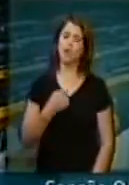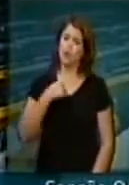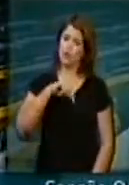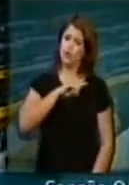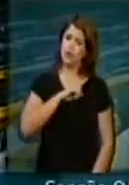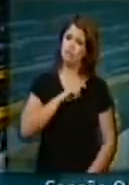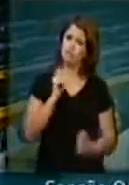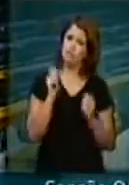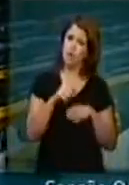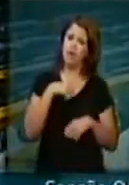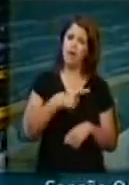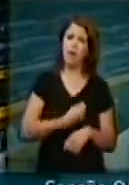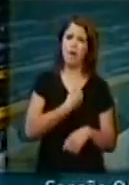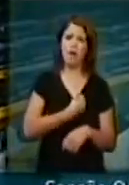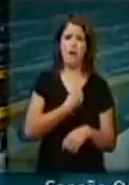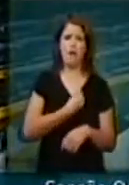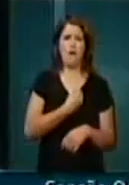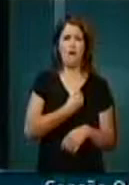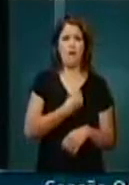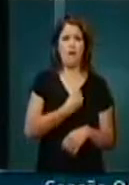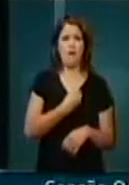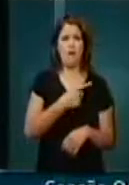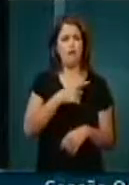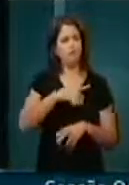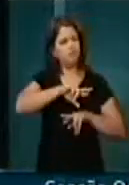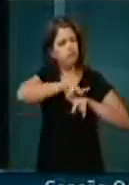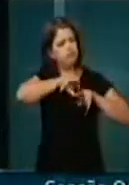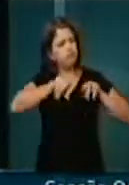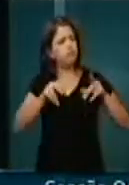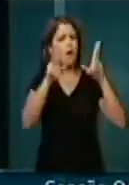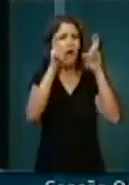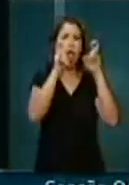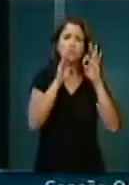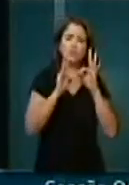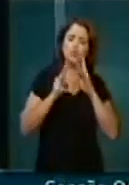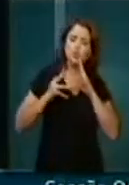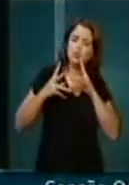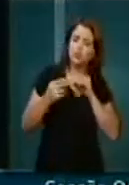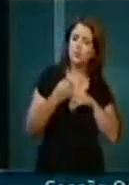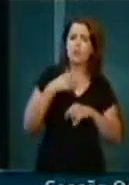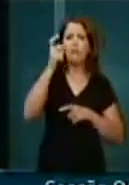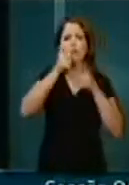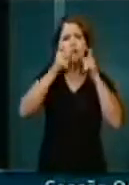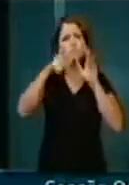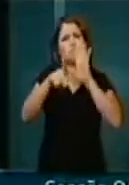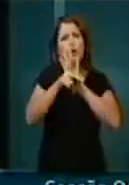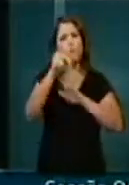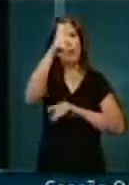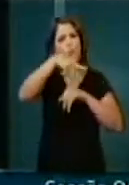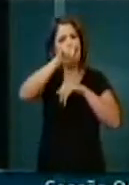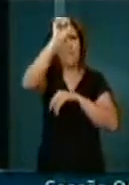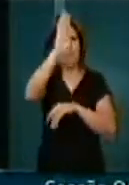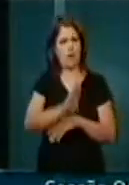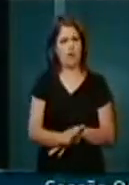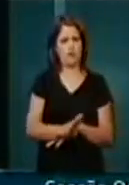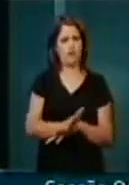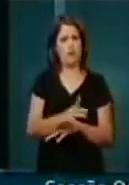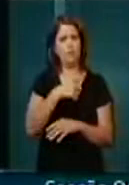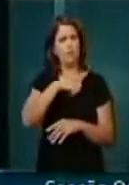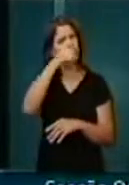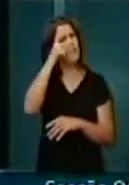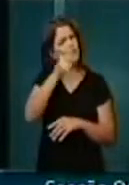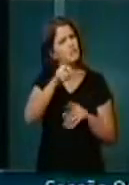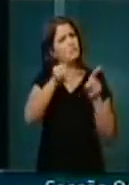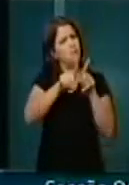aqui trazer vários assuntos de interesse da nação brasileira e de